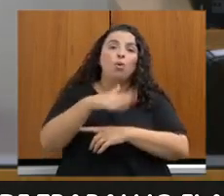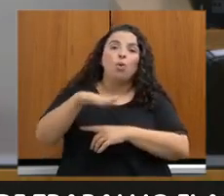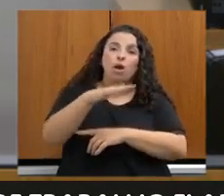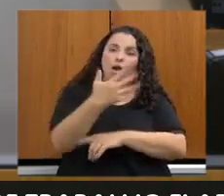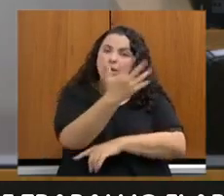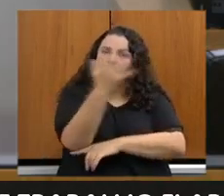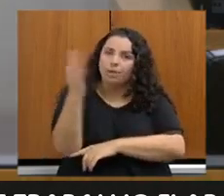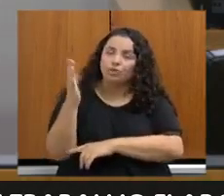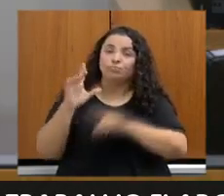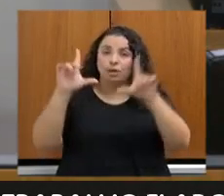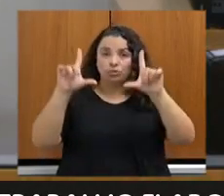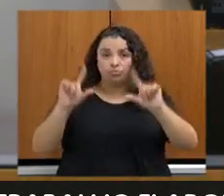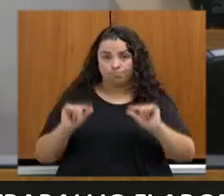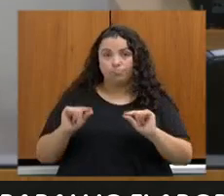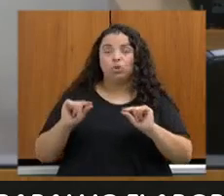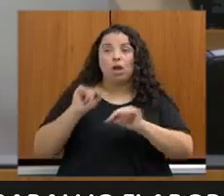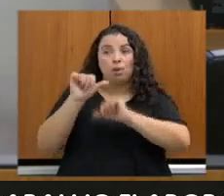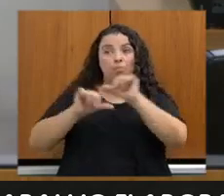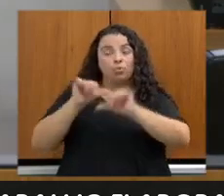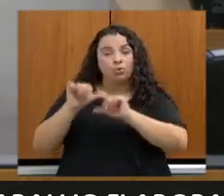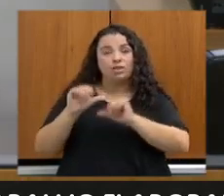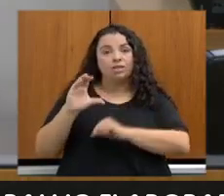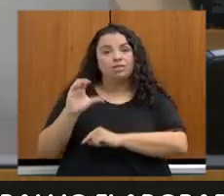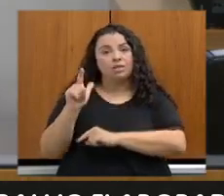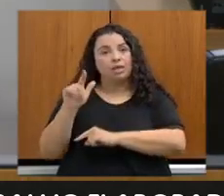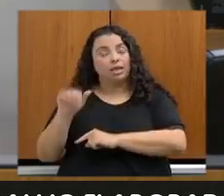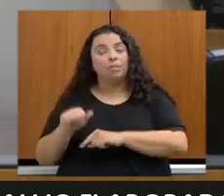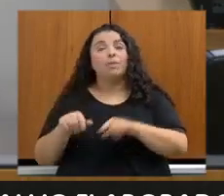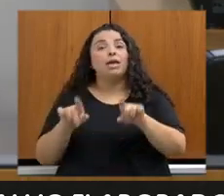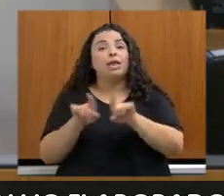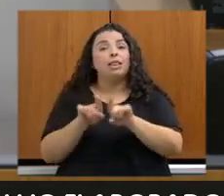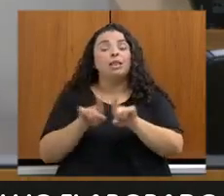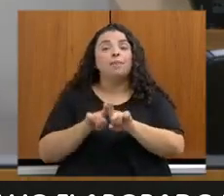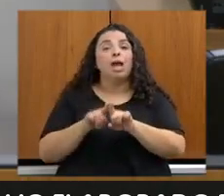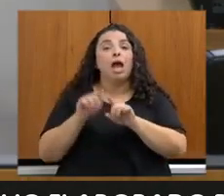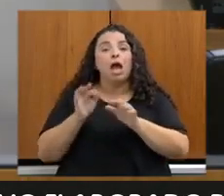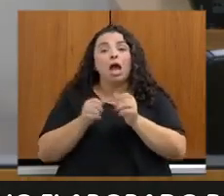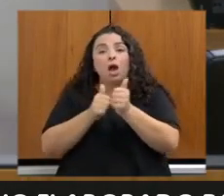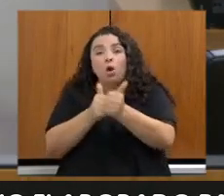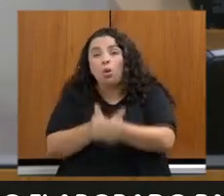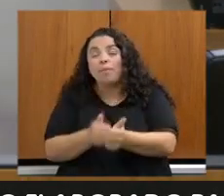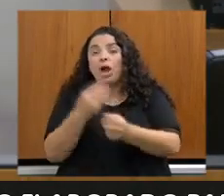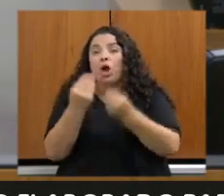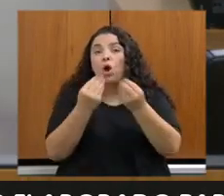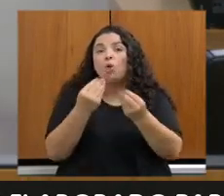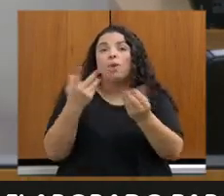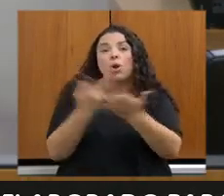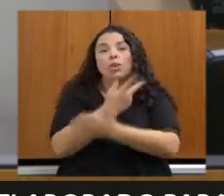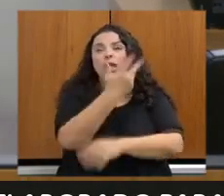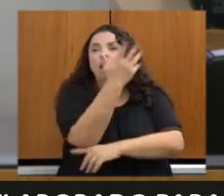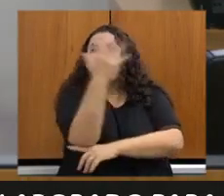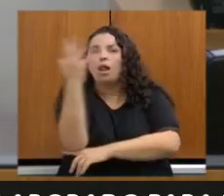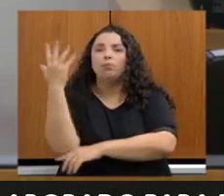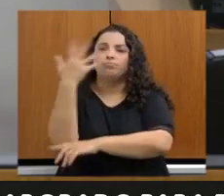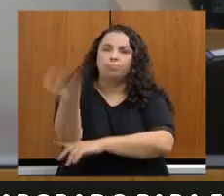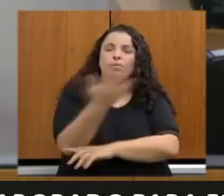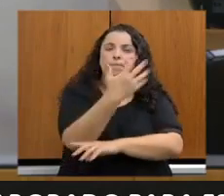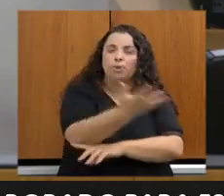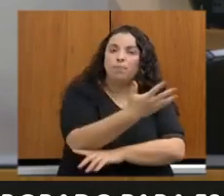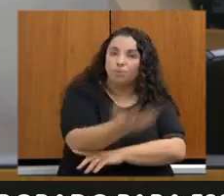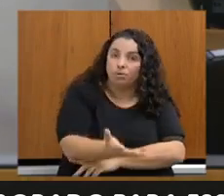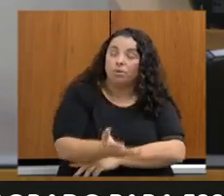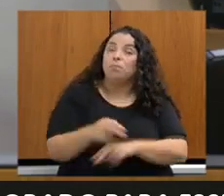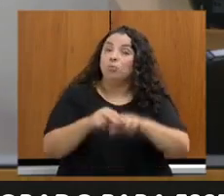objetivos específicos acompanhar o desmatamento no Estado de Minas Gerais, o que torna essa audiência fundamental para o